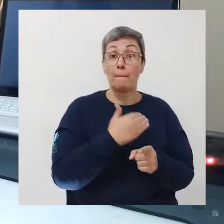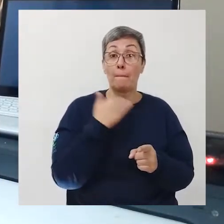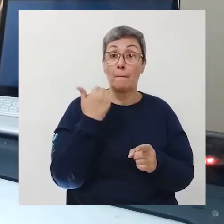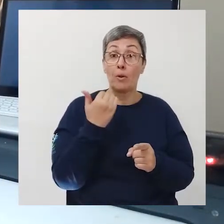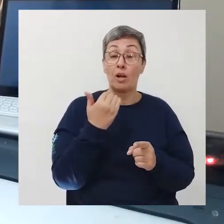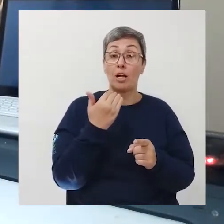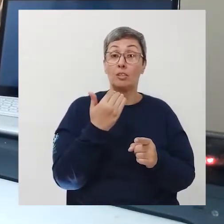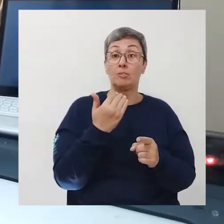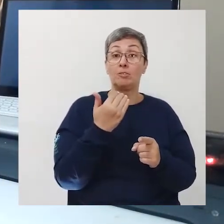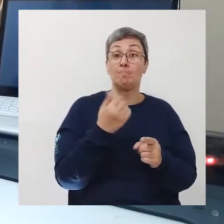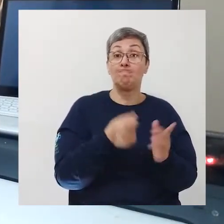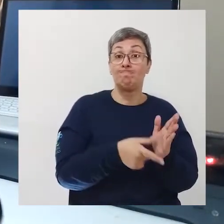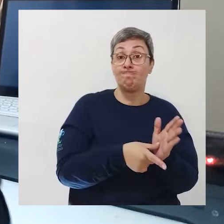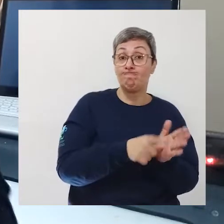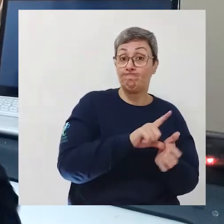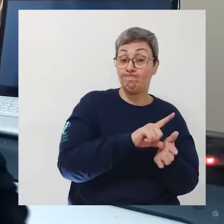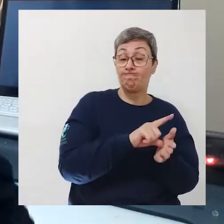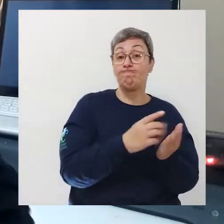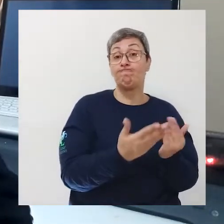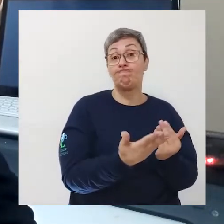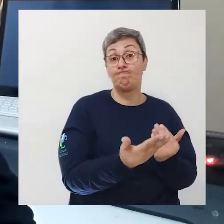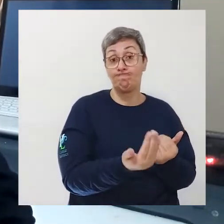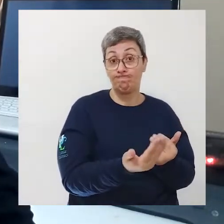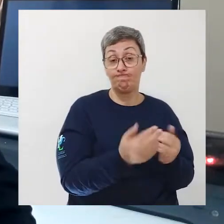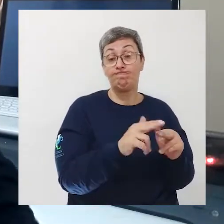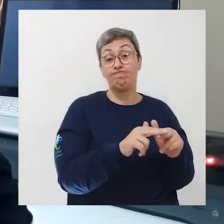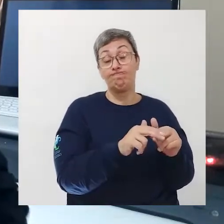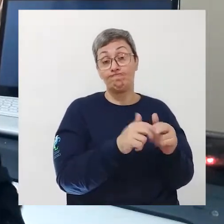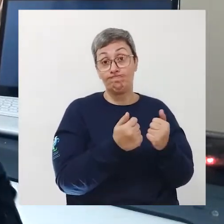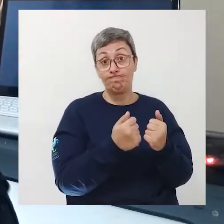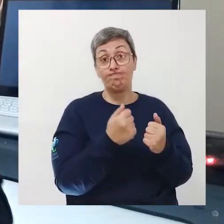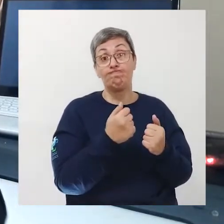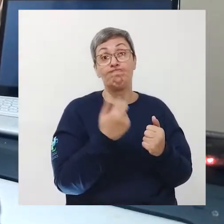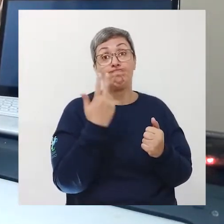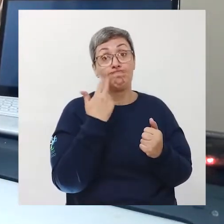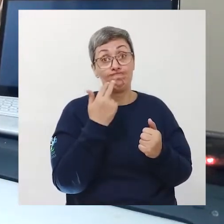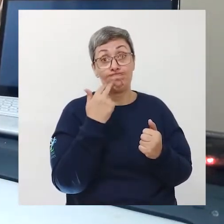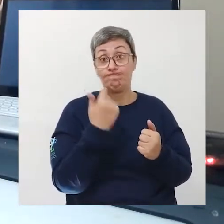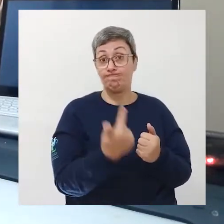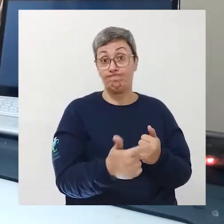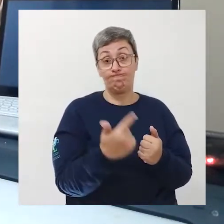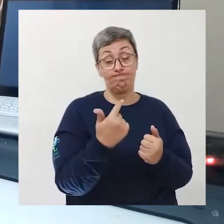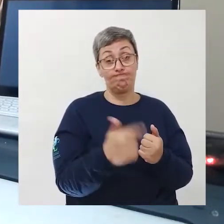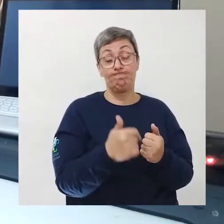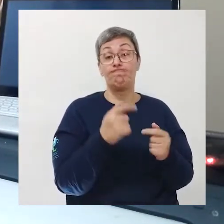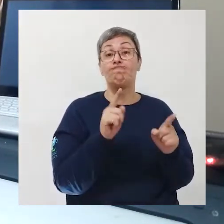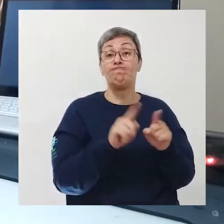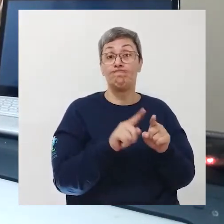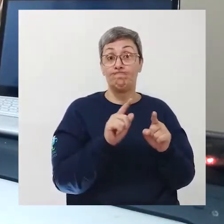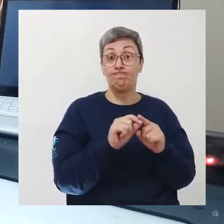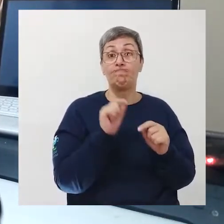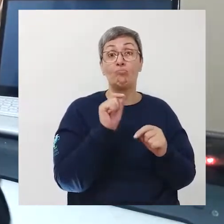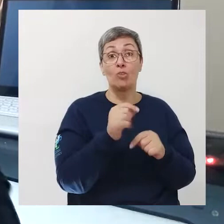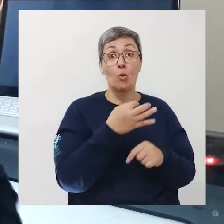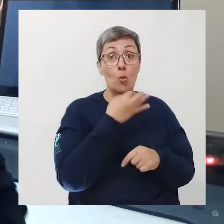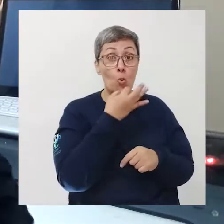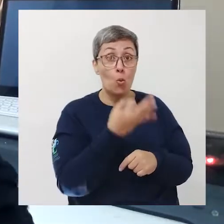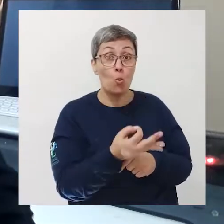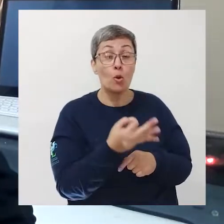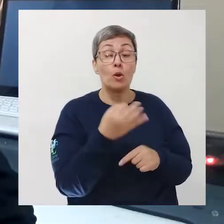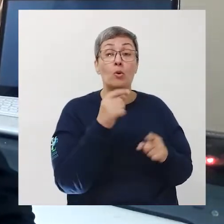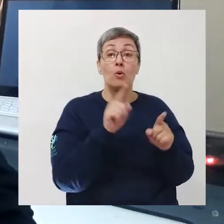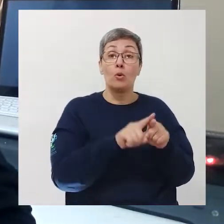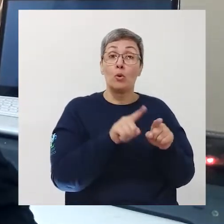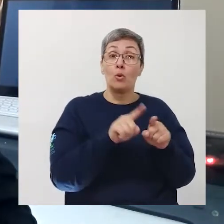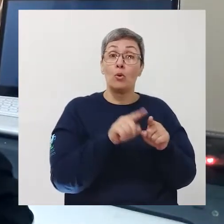prematuras de jovens por causas não naturais Isso é um comentário